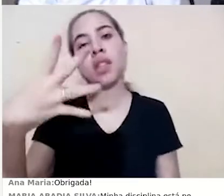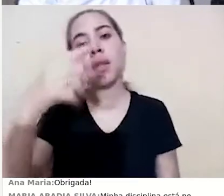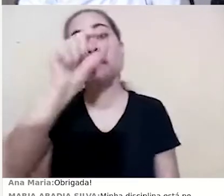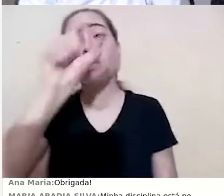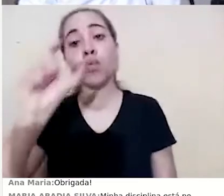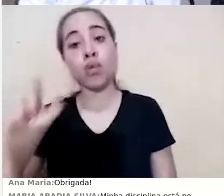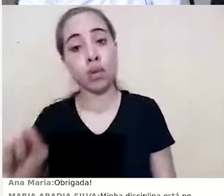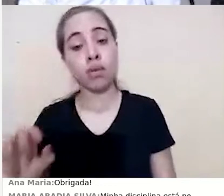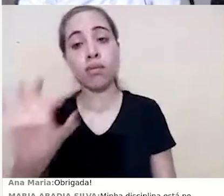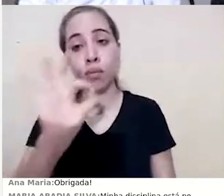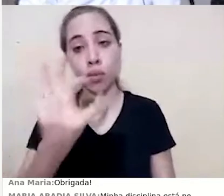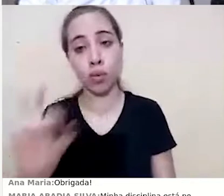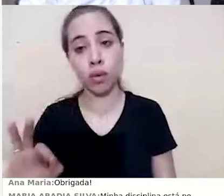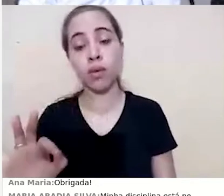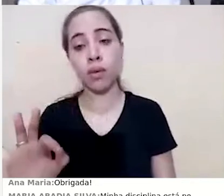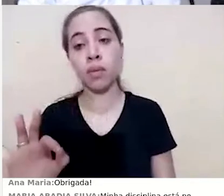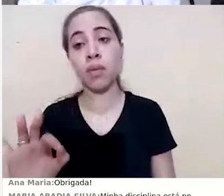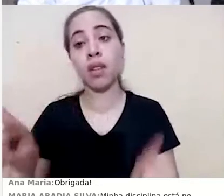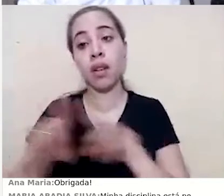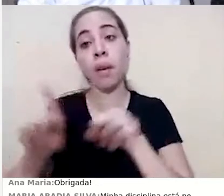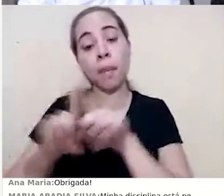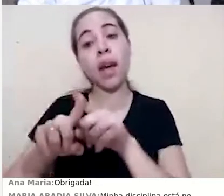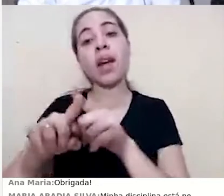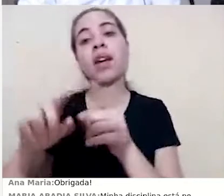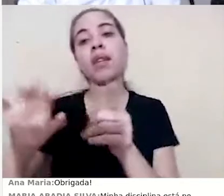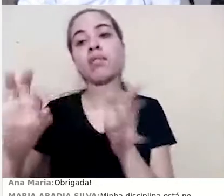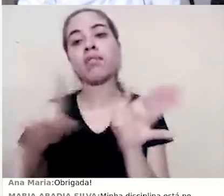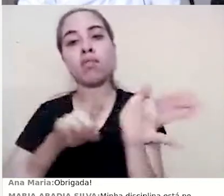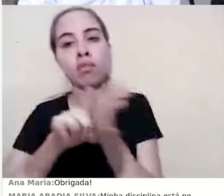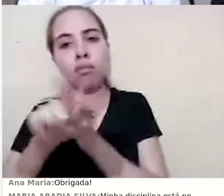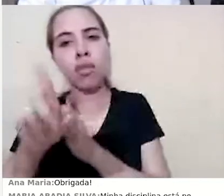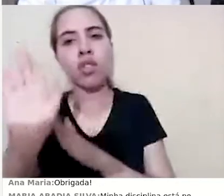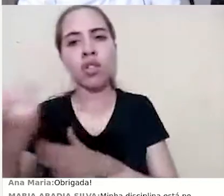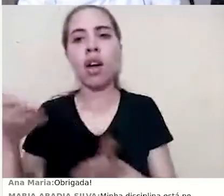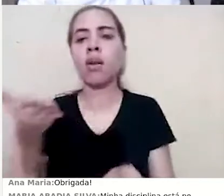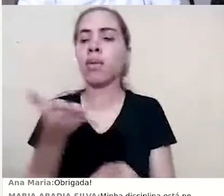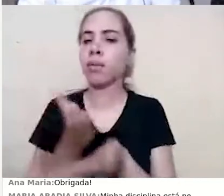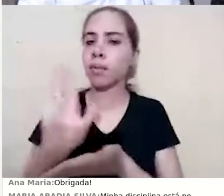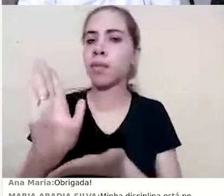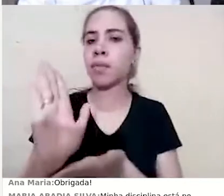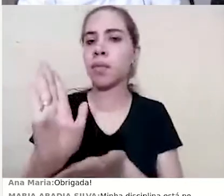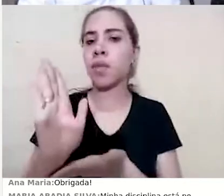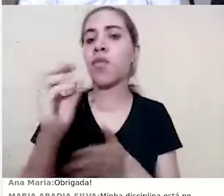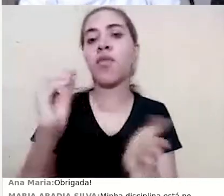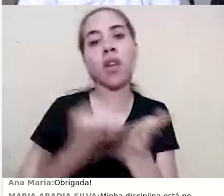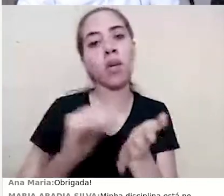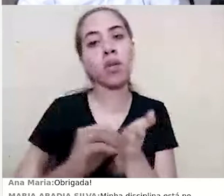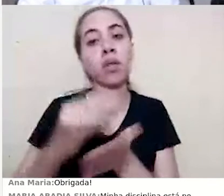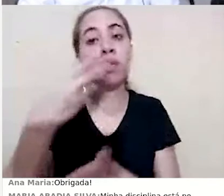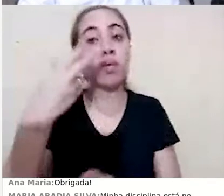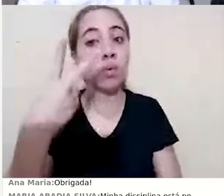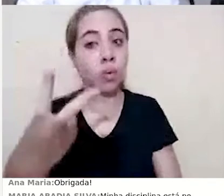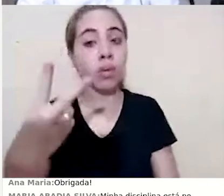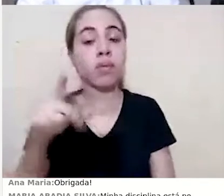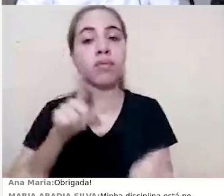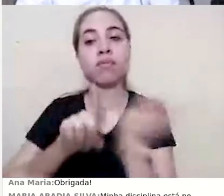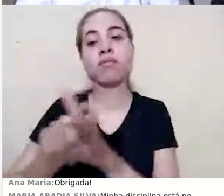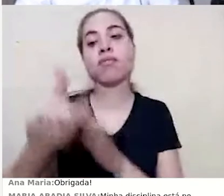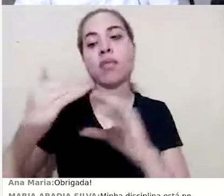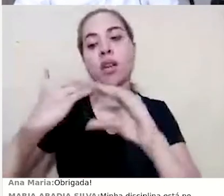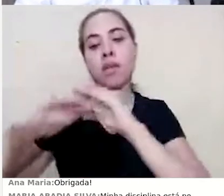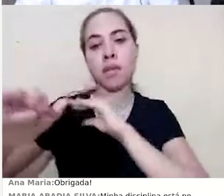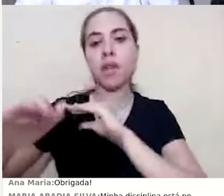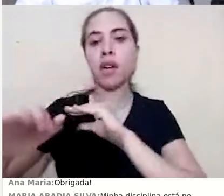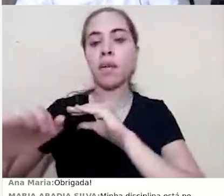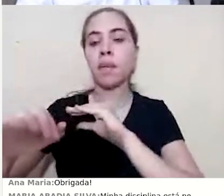e enviou um questionário que já foi aprovado. Ainda falta enviar dois questionários. Então, aqui, eu sei que é um, porque